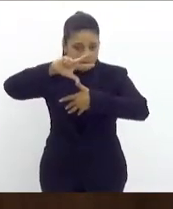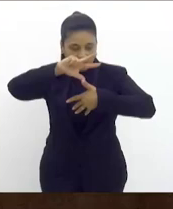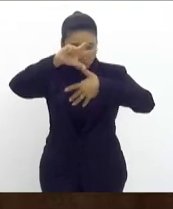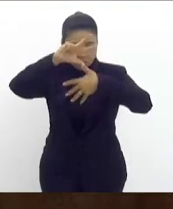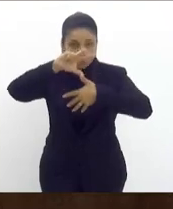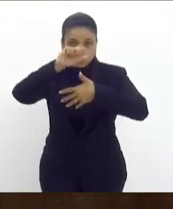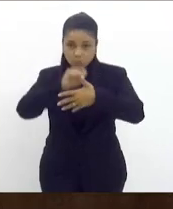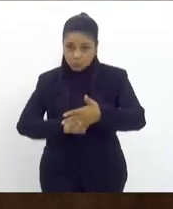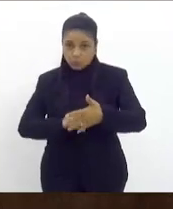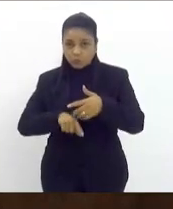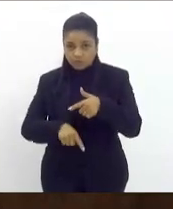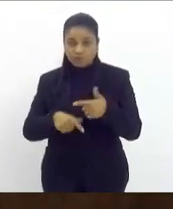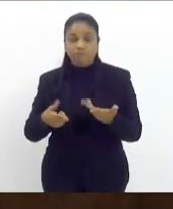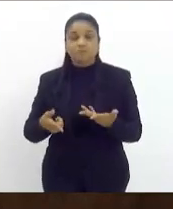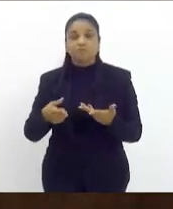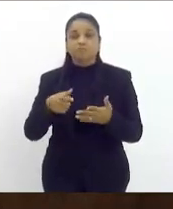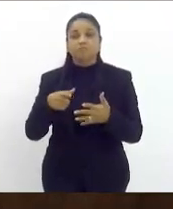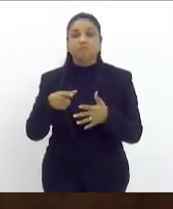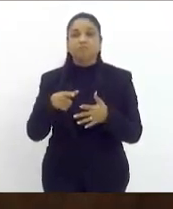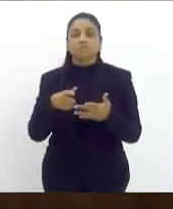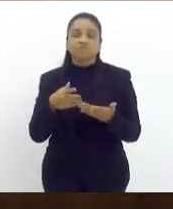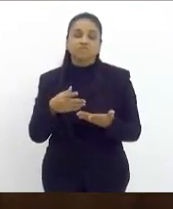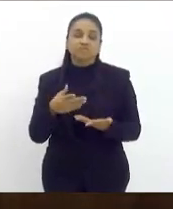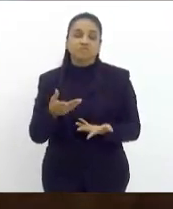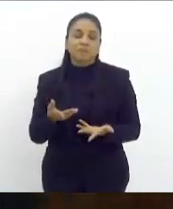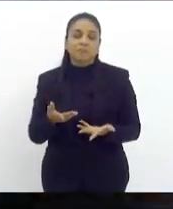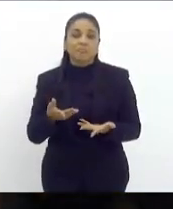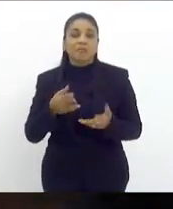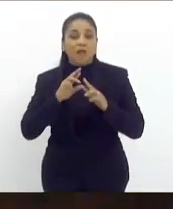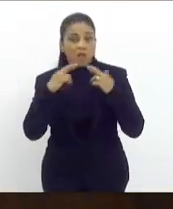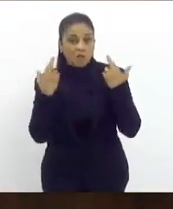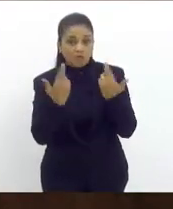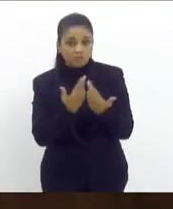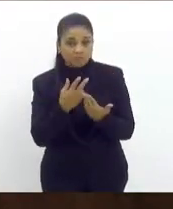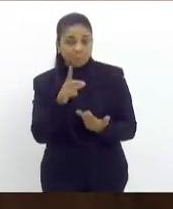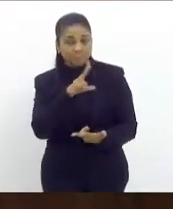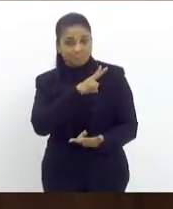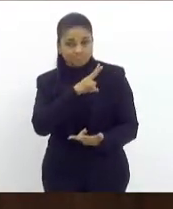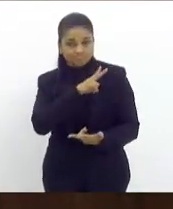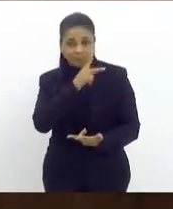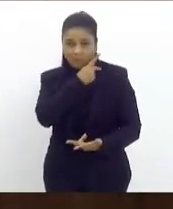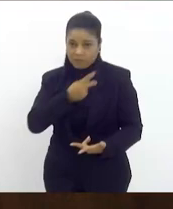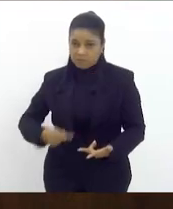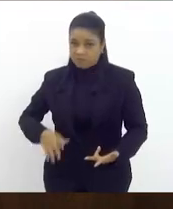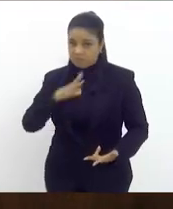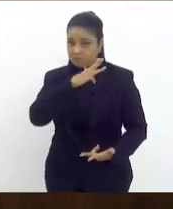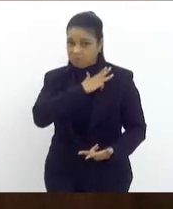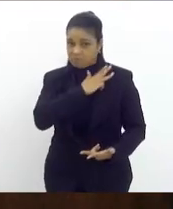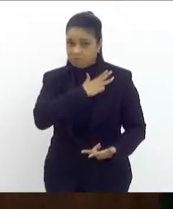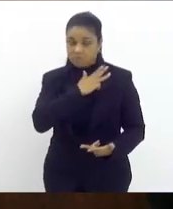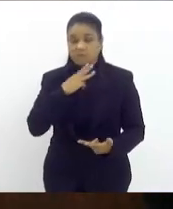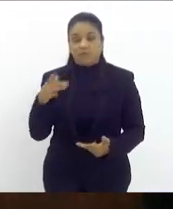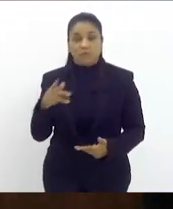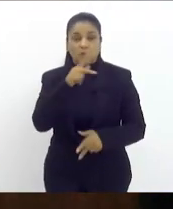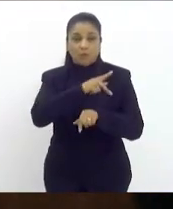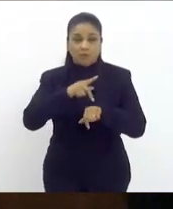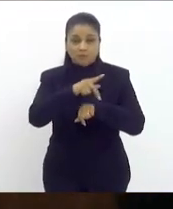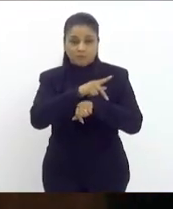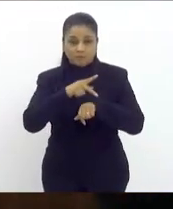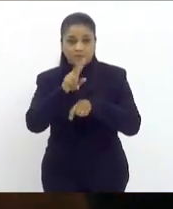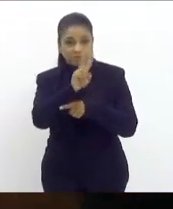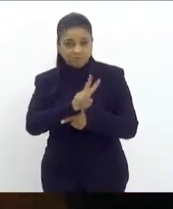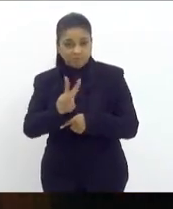com as nações do continente então a reunião privada entre o presidente Lula e Nicolás Maduro possibilitada pela